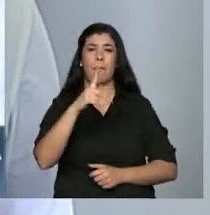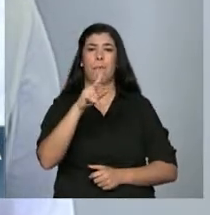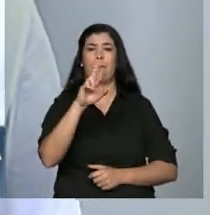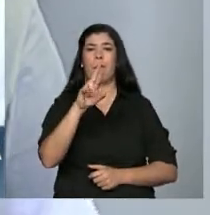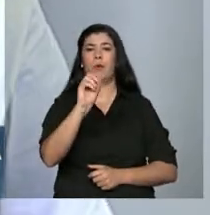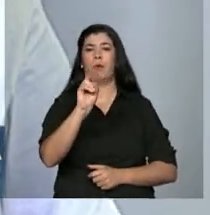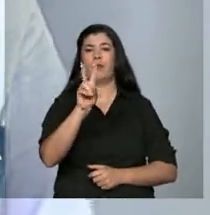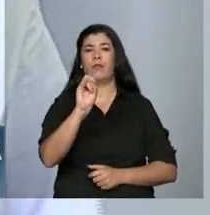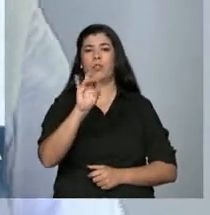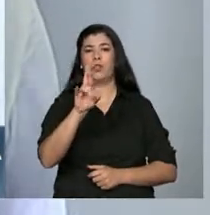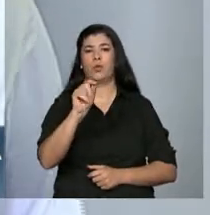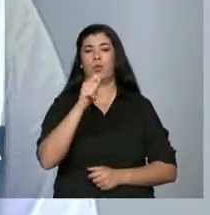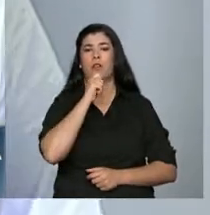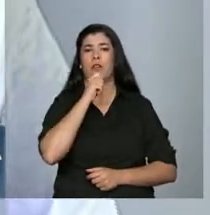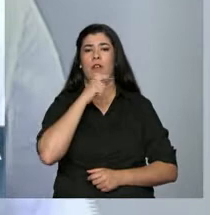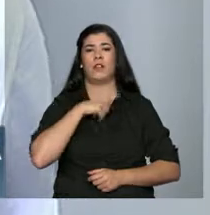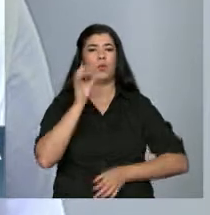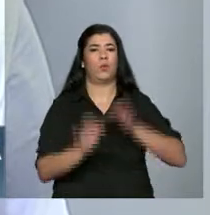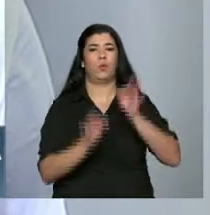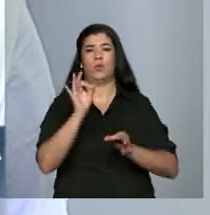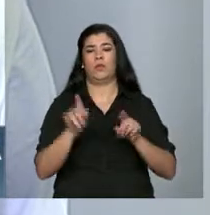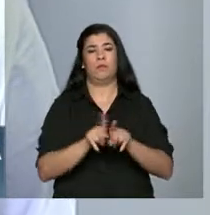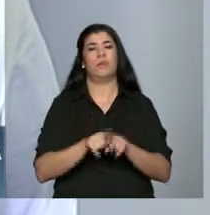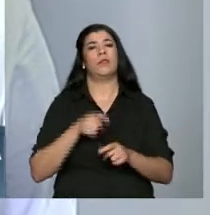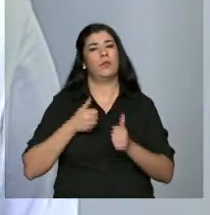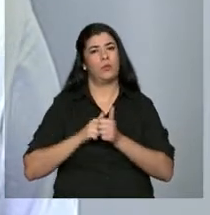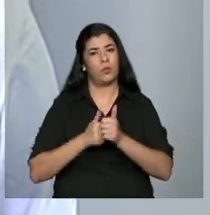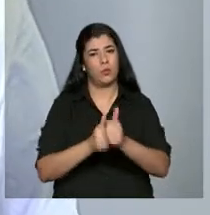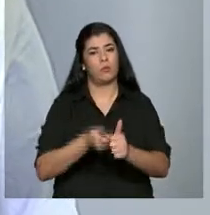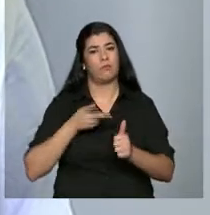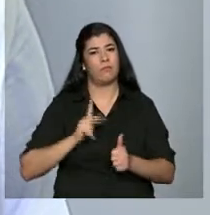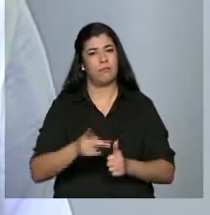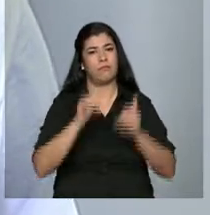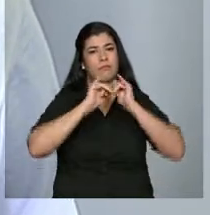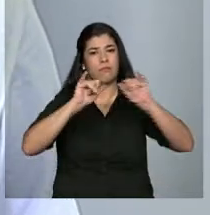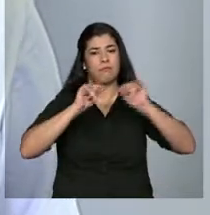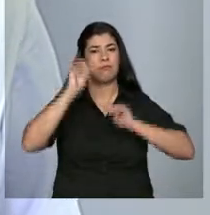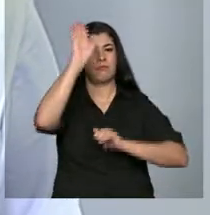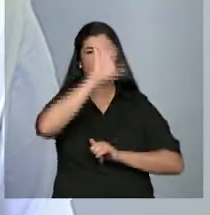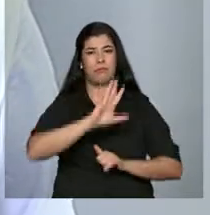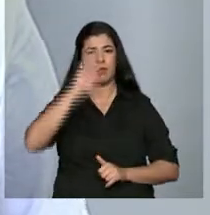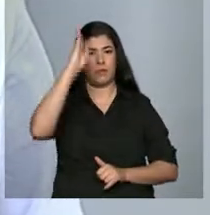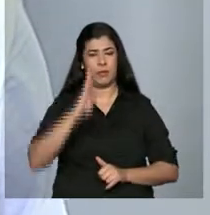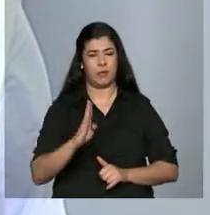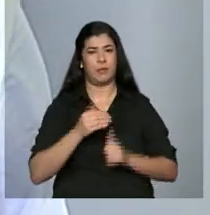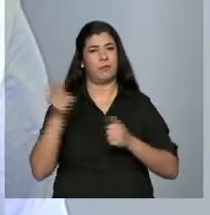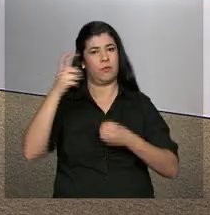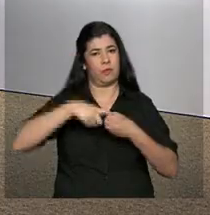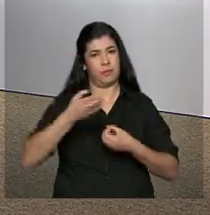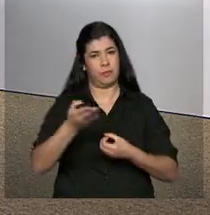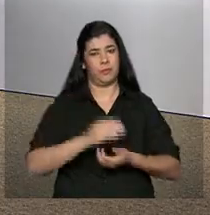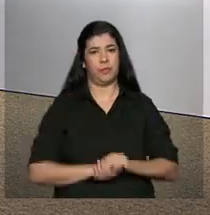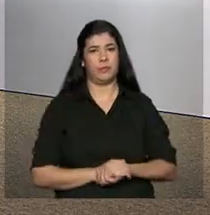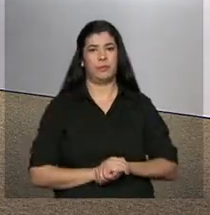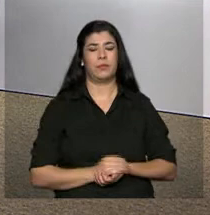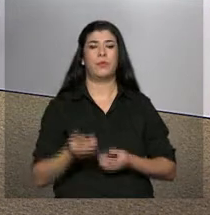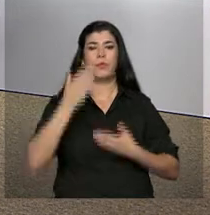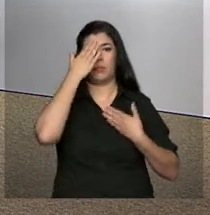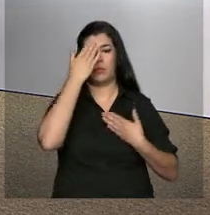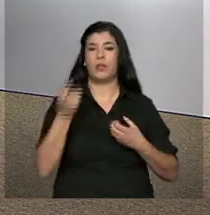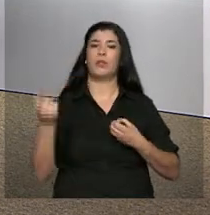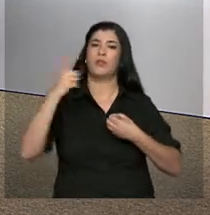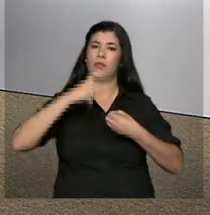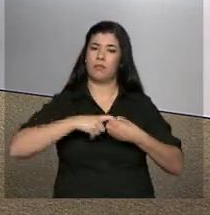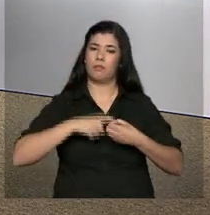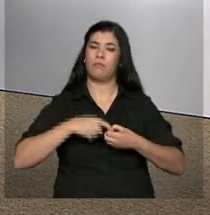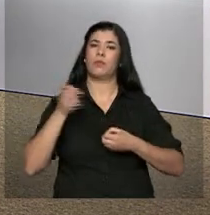haviam sido julgadas. Nós continuamos aqui acompanhando o mapa do encarceramento no Brasil. Daniele. Obrigada, Luana. E